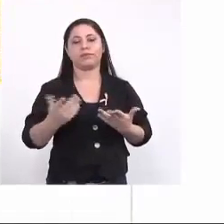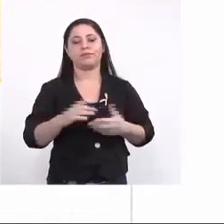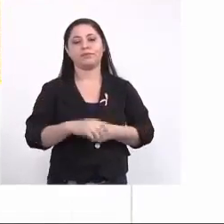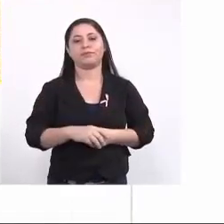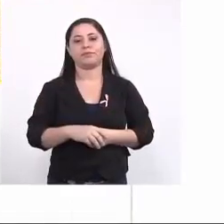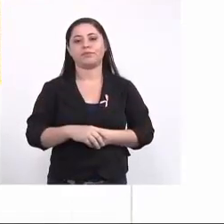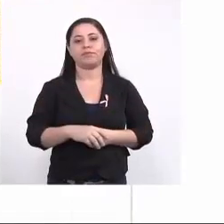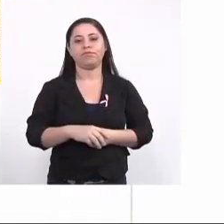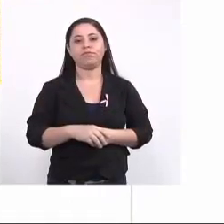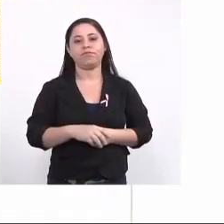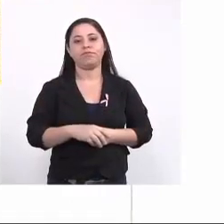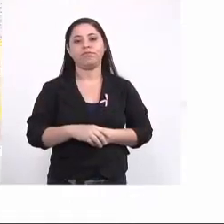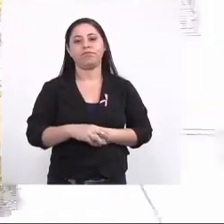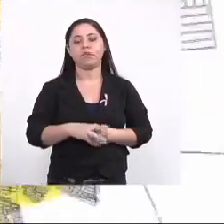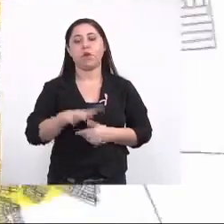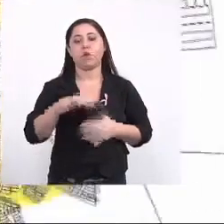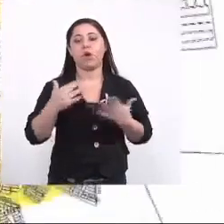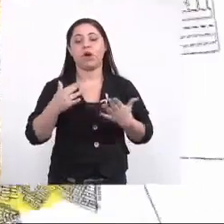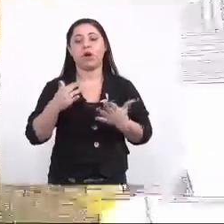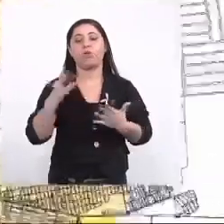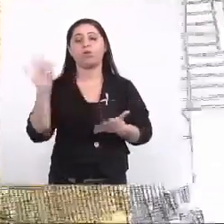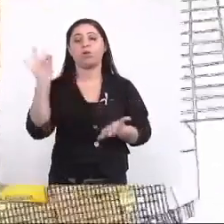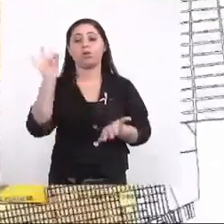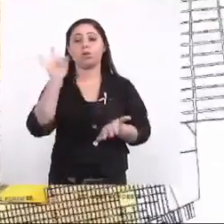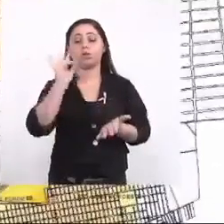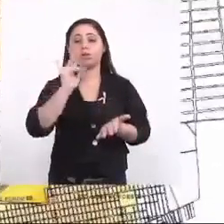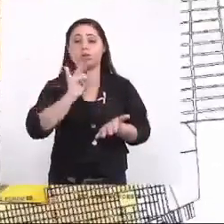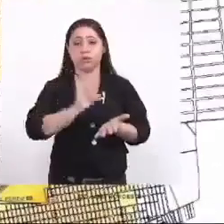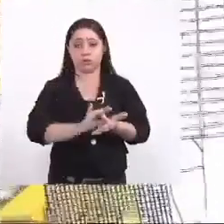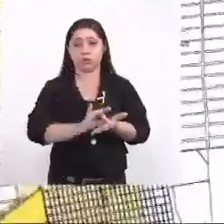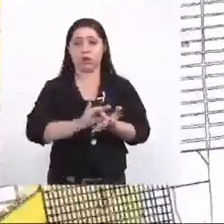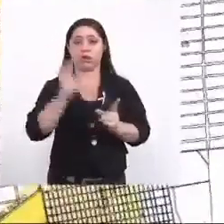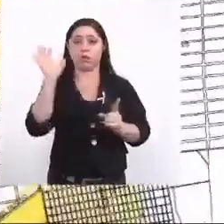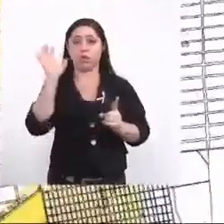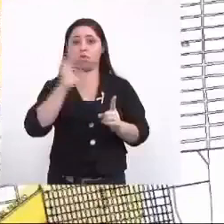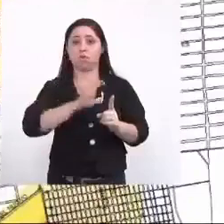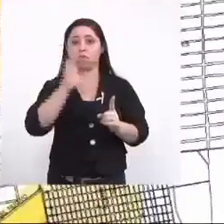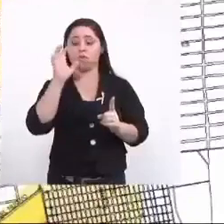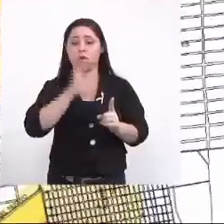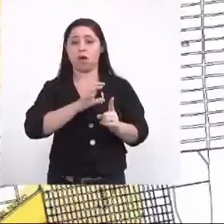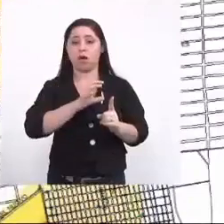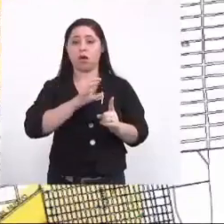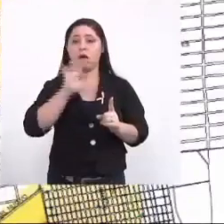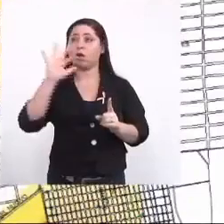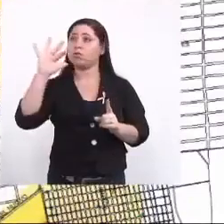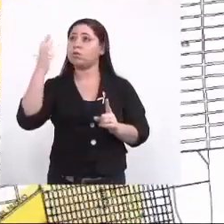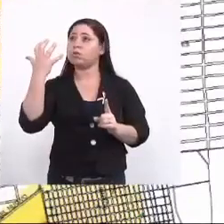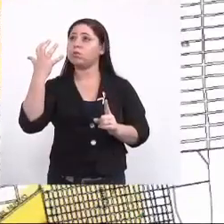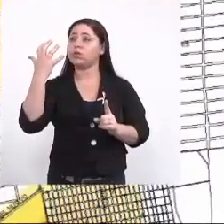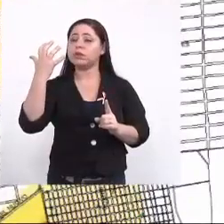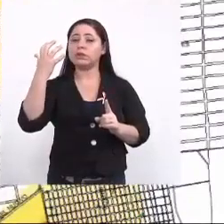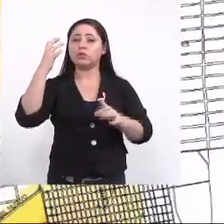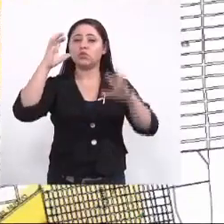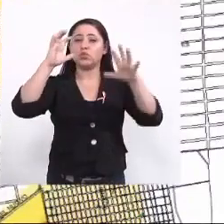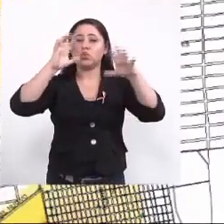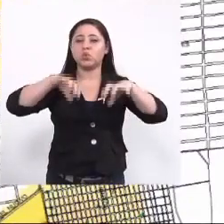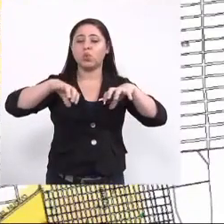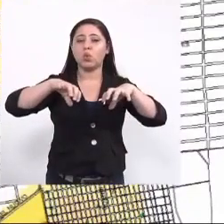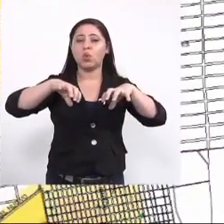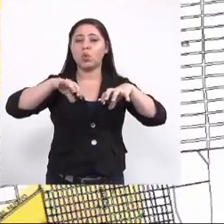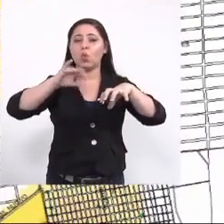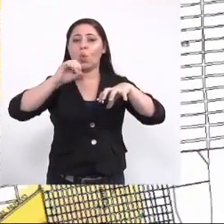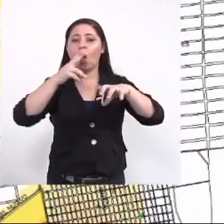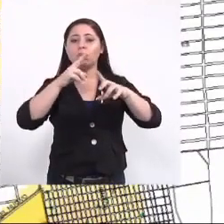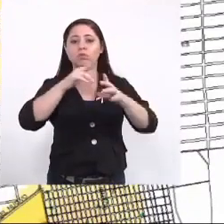como posso dizer qual é a a real influência da meteorologia ou de aspectos